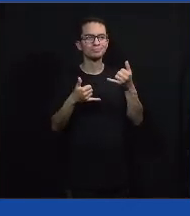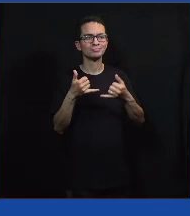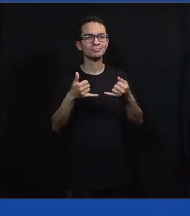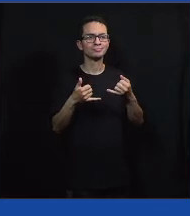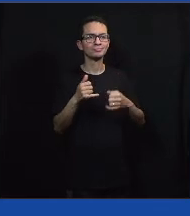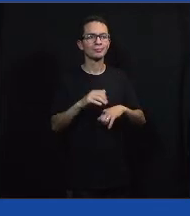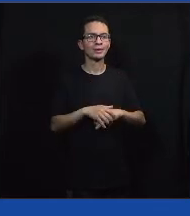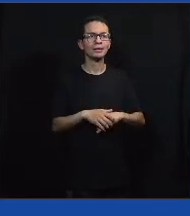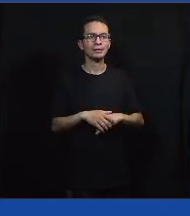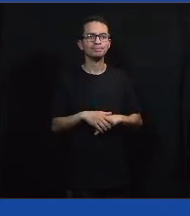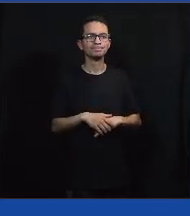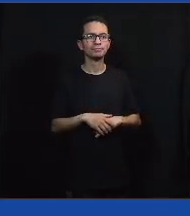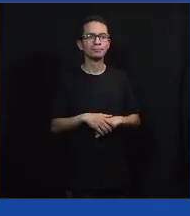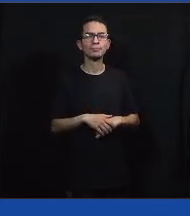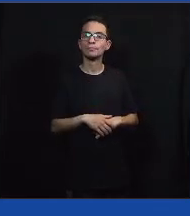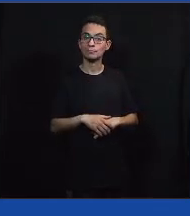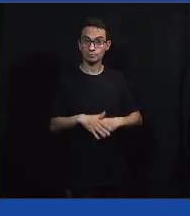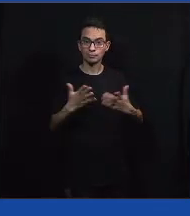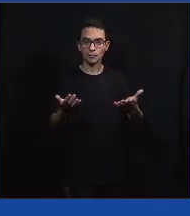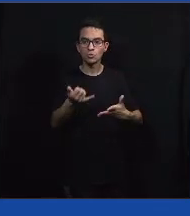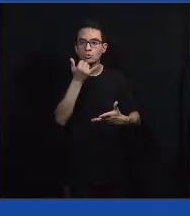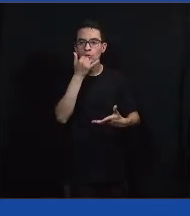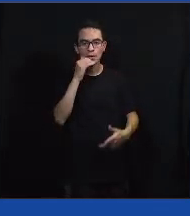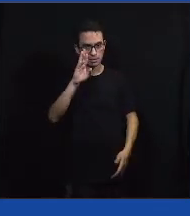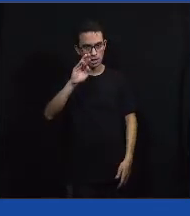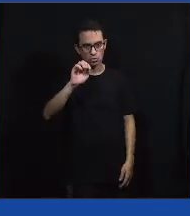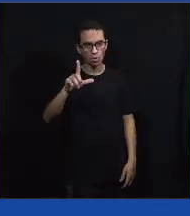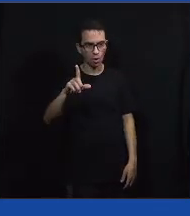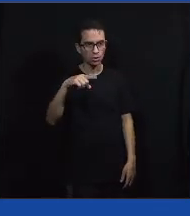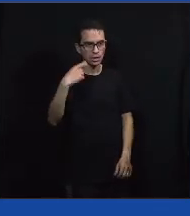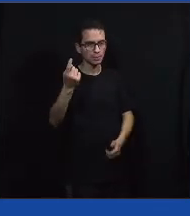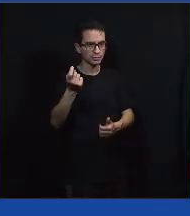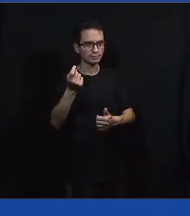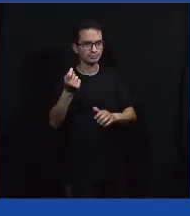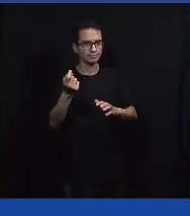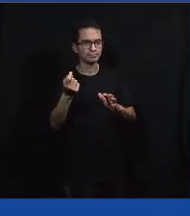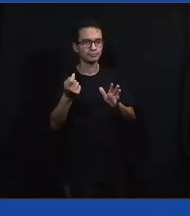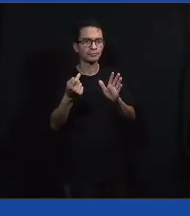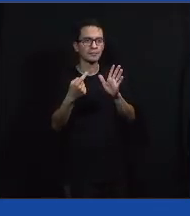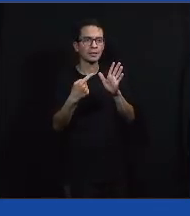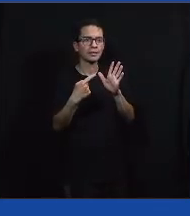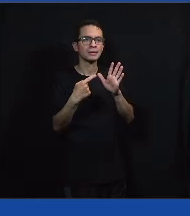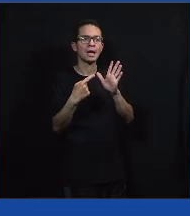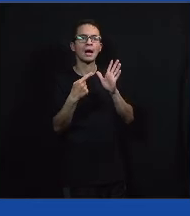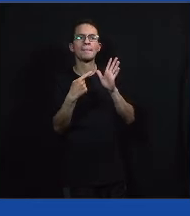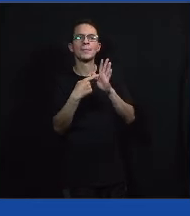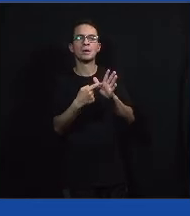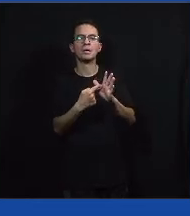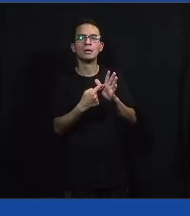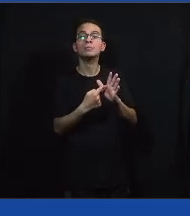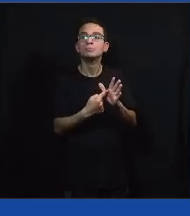Bom, não, tudo bem. Carol, depois se tu puder trazer teu ponto, acho que a gente atua mais.